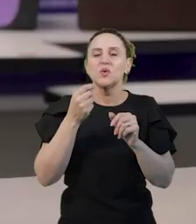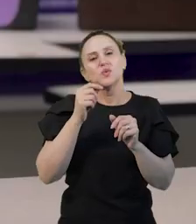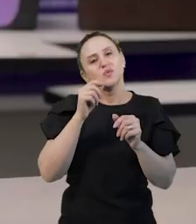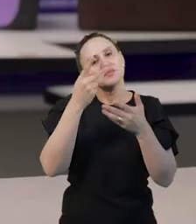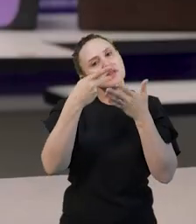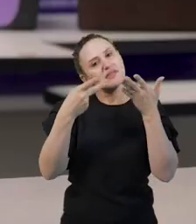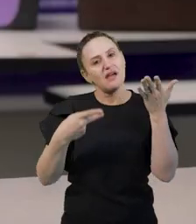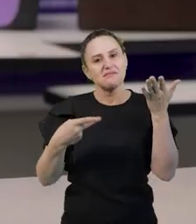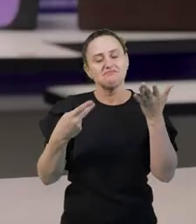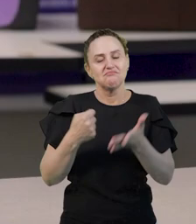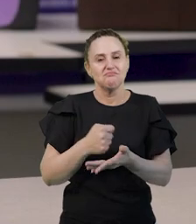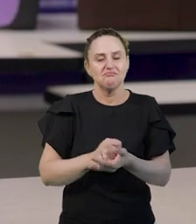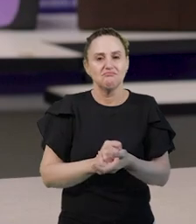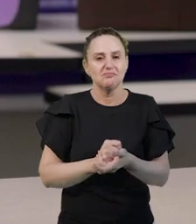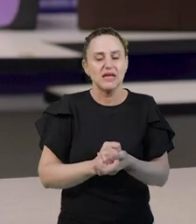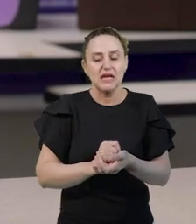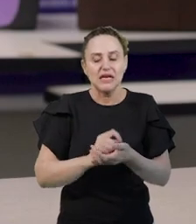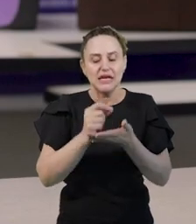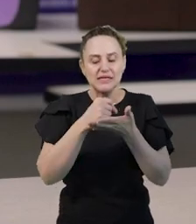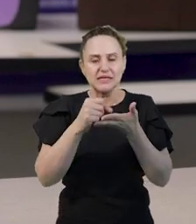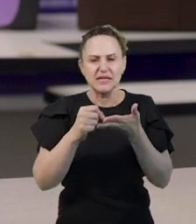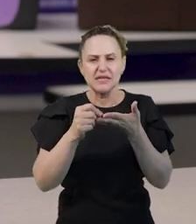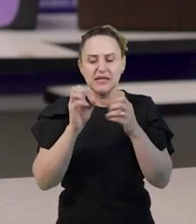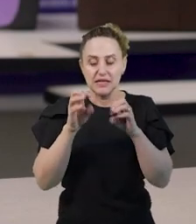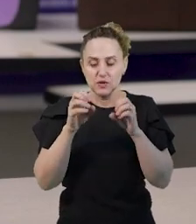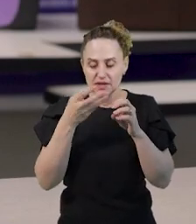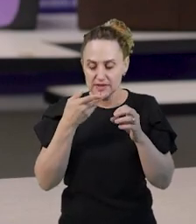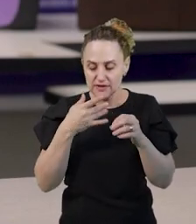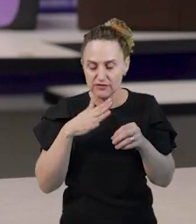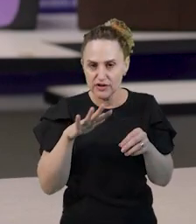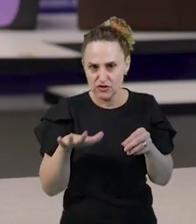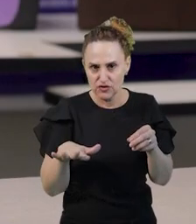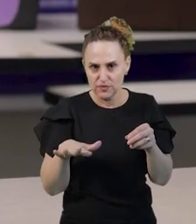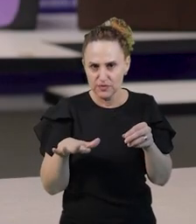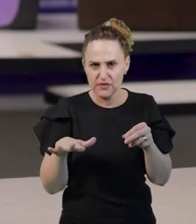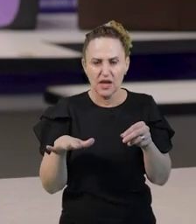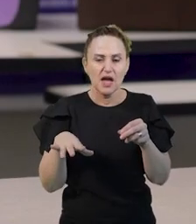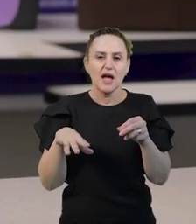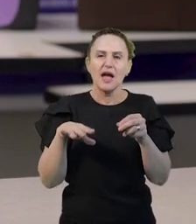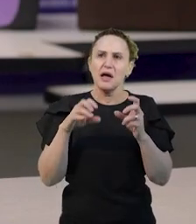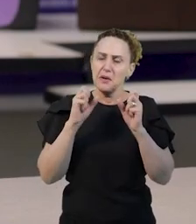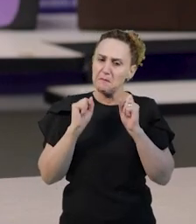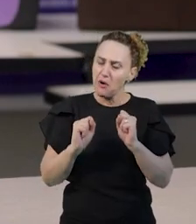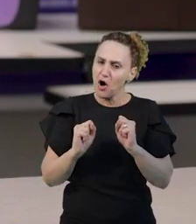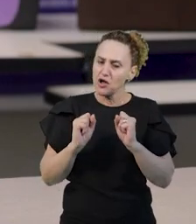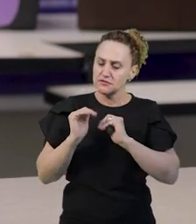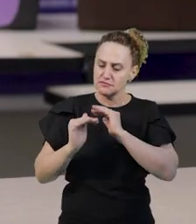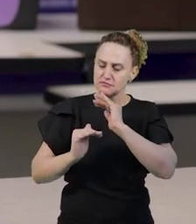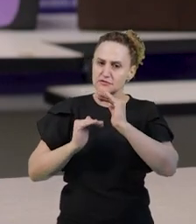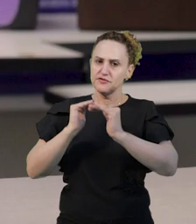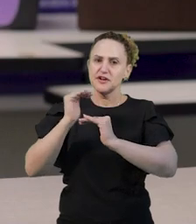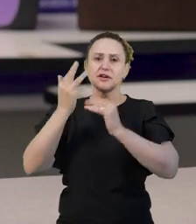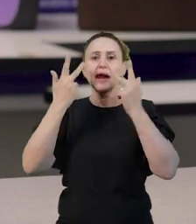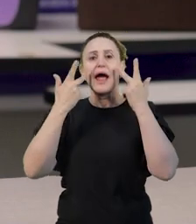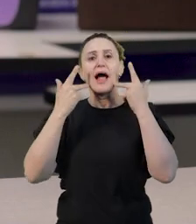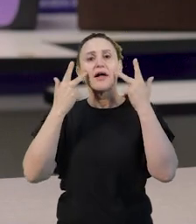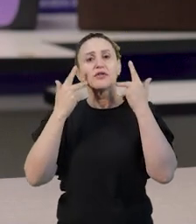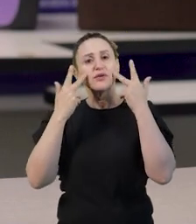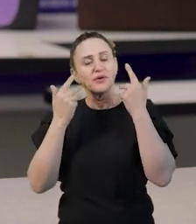Então, a escrita na educação infantil pode evoluir de forma muito natural e pode ser